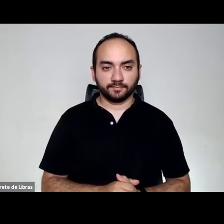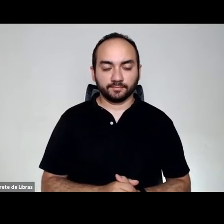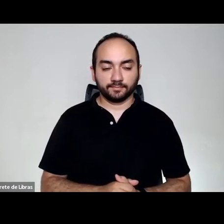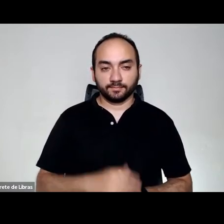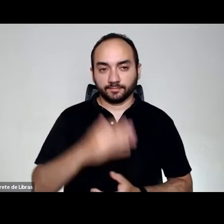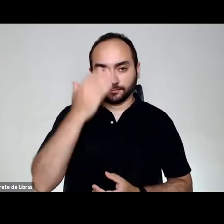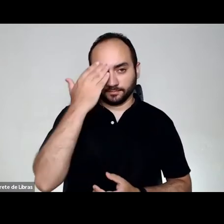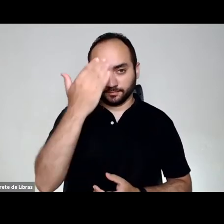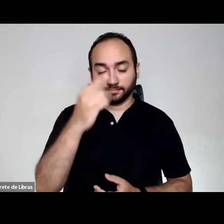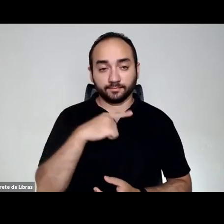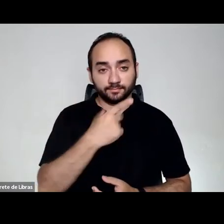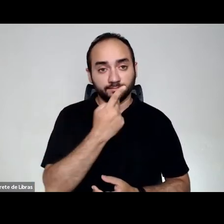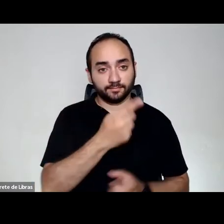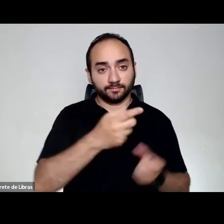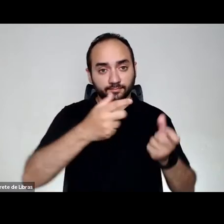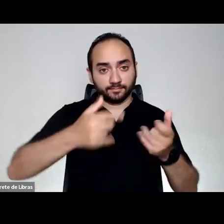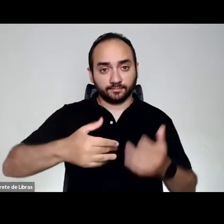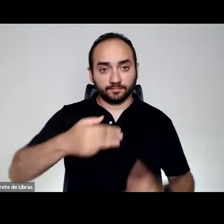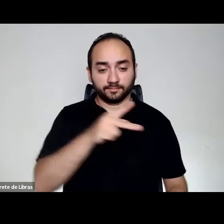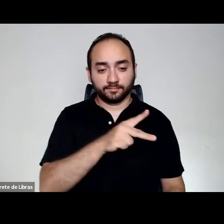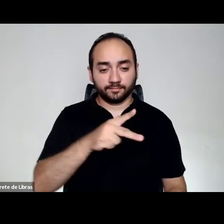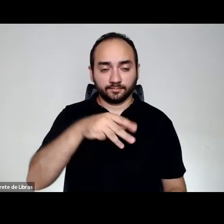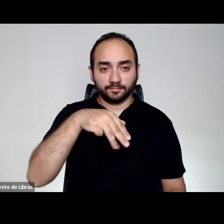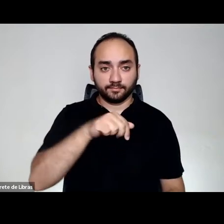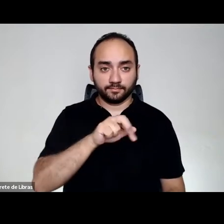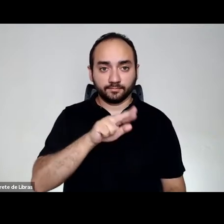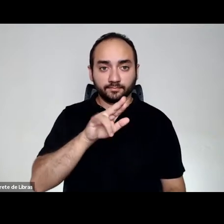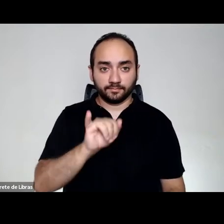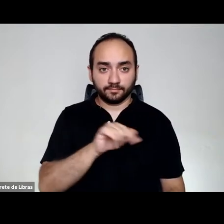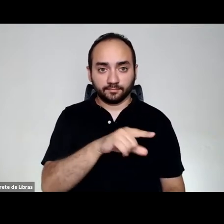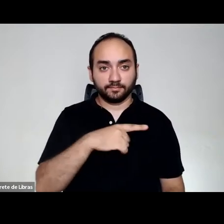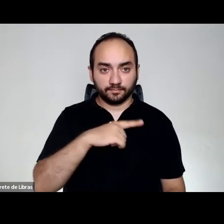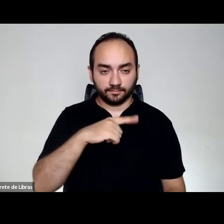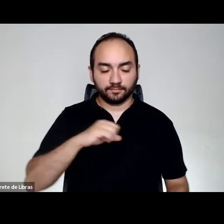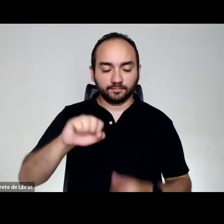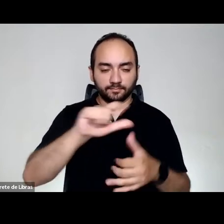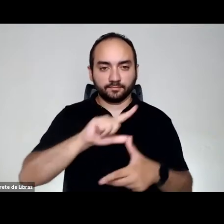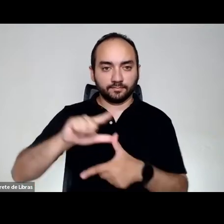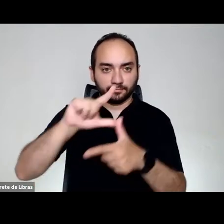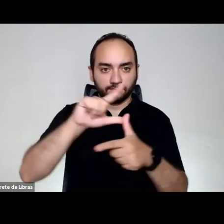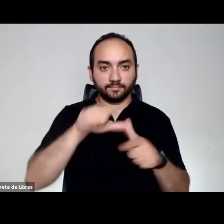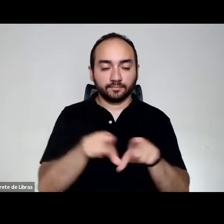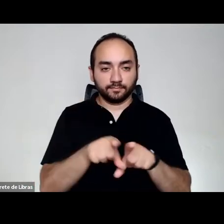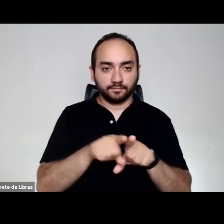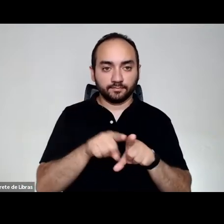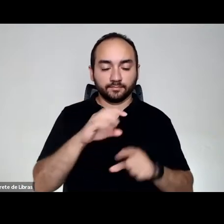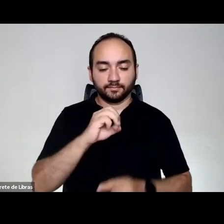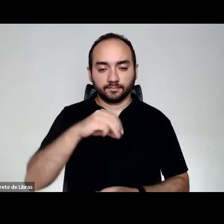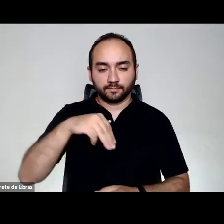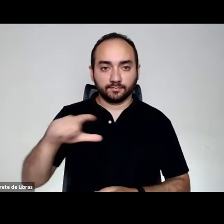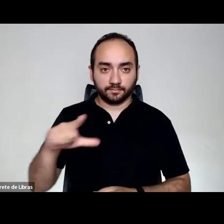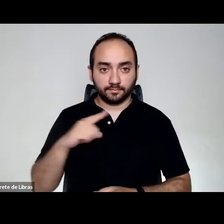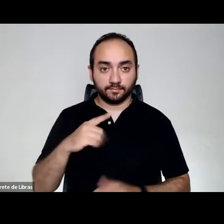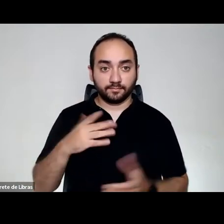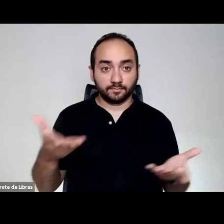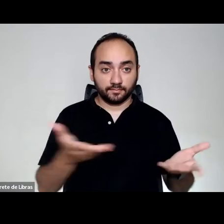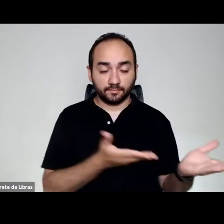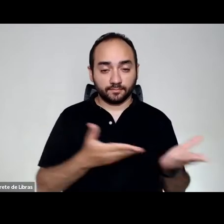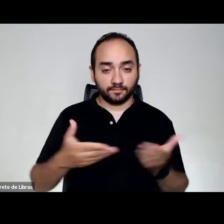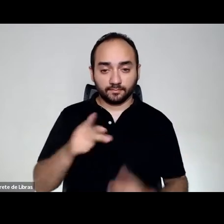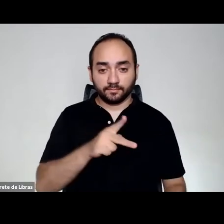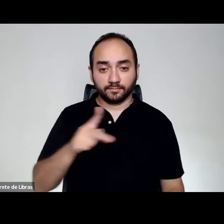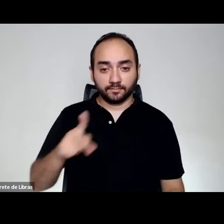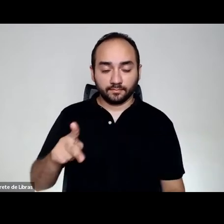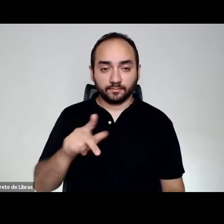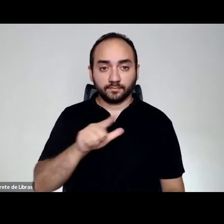Agradecemos as palavras da professora Maria Luisa Dias, líder do grupo latino-americano da Organização Mundial do Lazer, e passamos a palavra para o professor